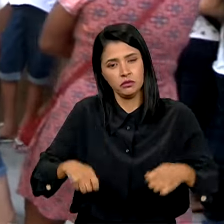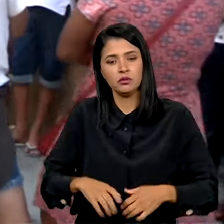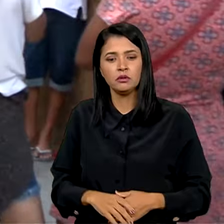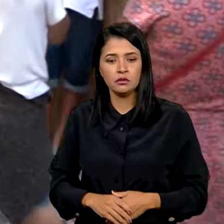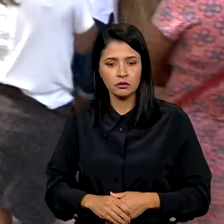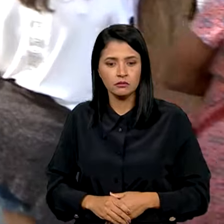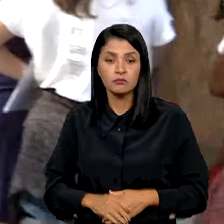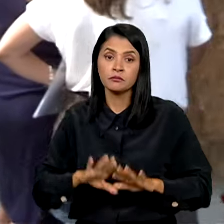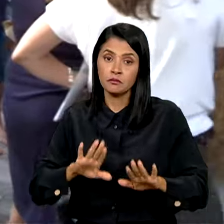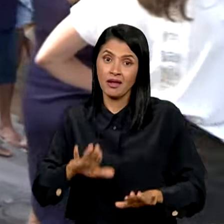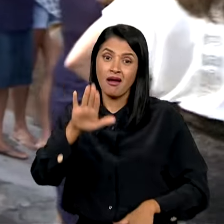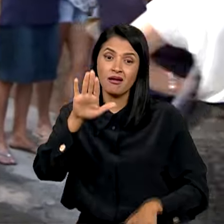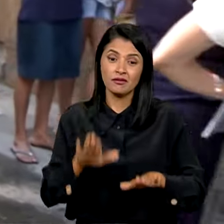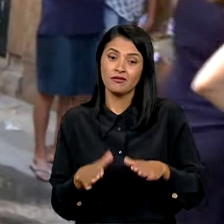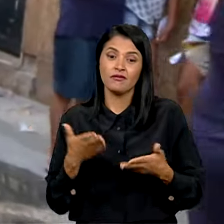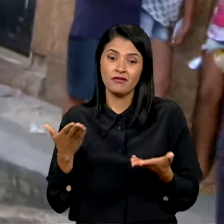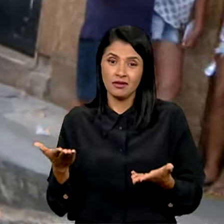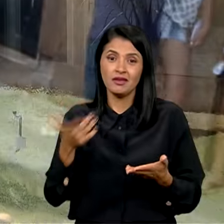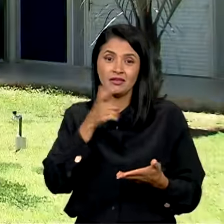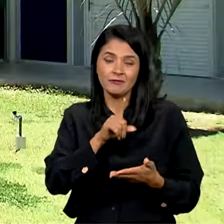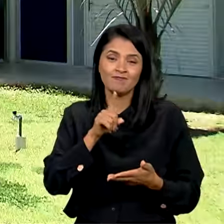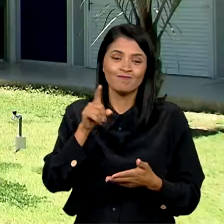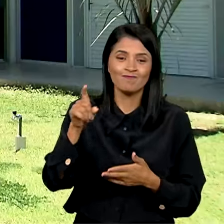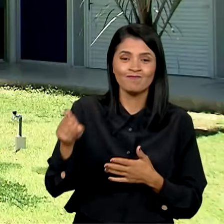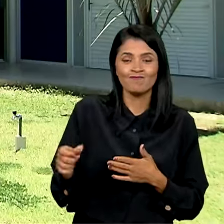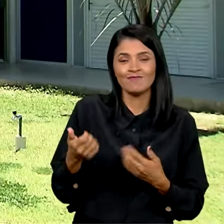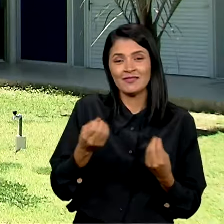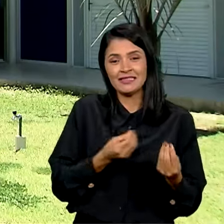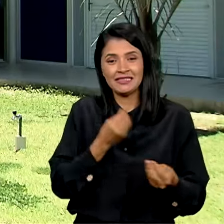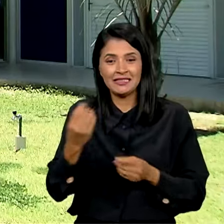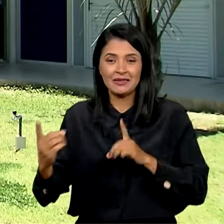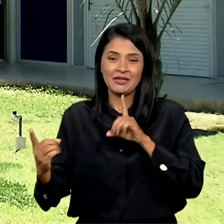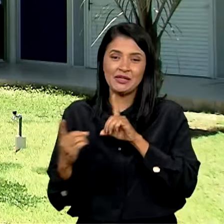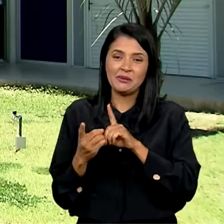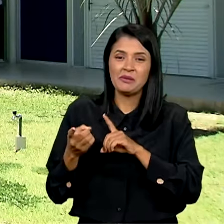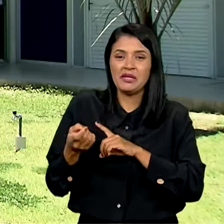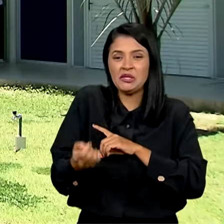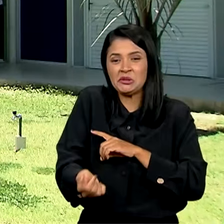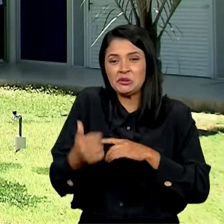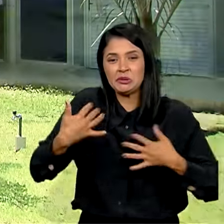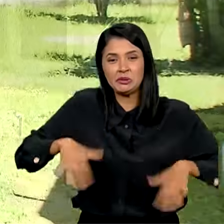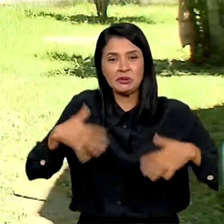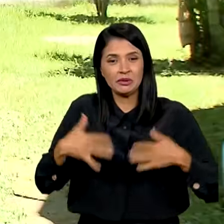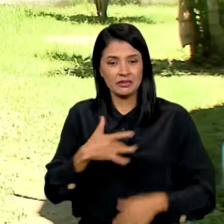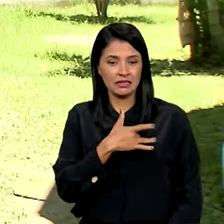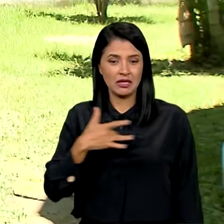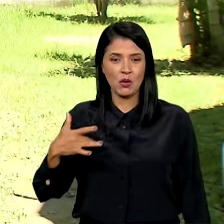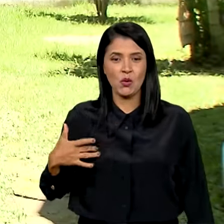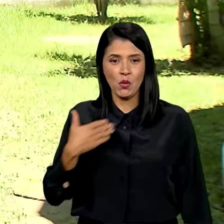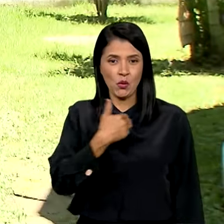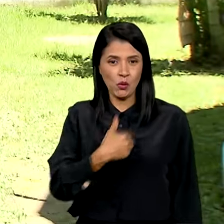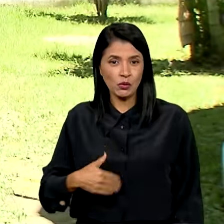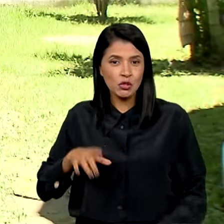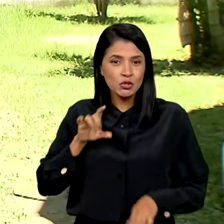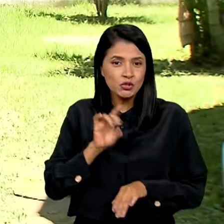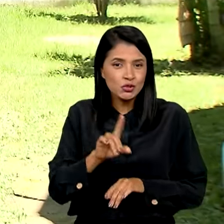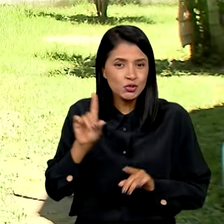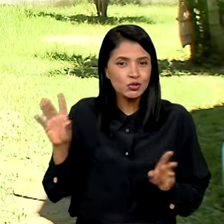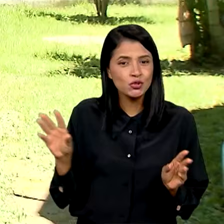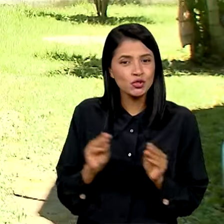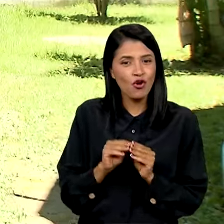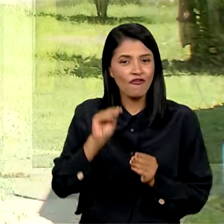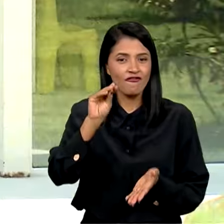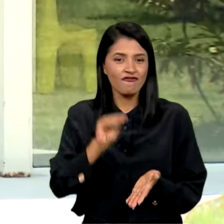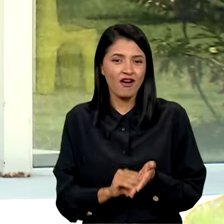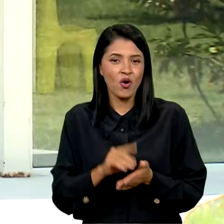Mas, muitas vezes, a precariedade no atendimento da saúde pública não se resume apenas na